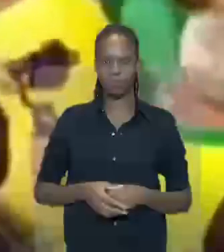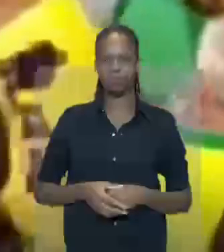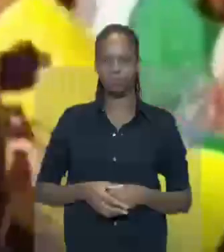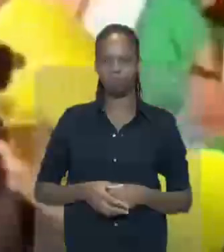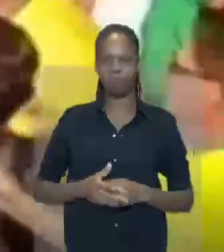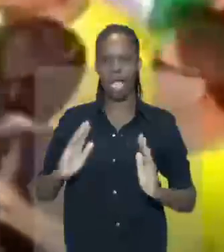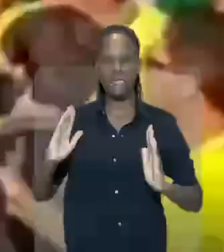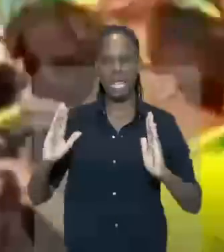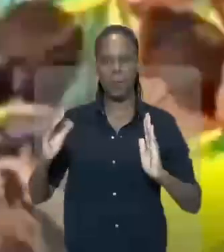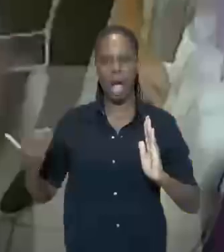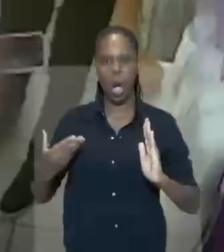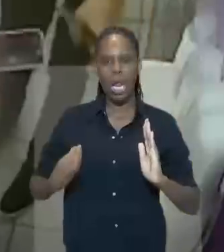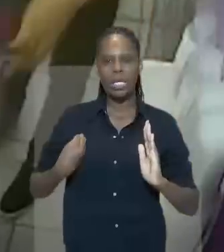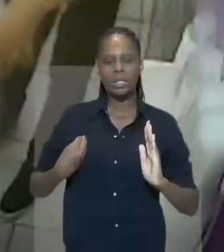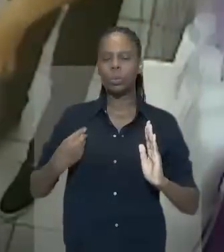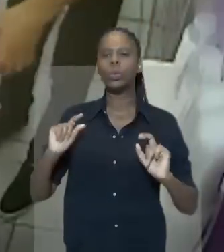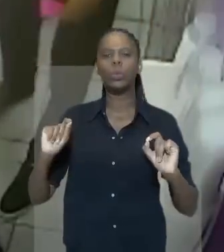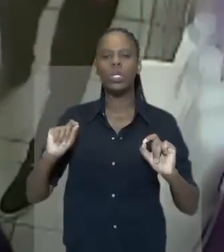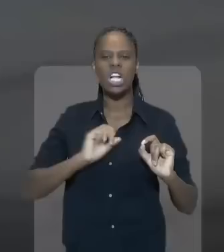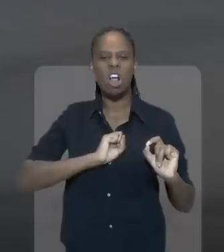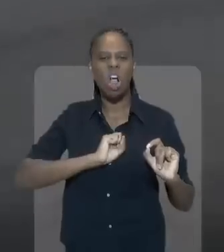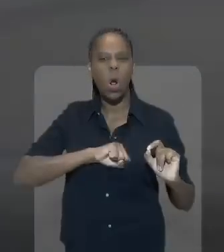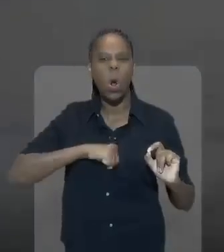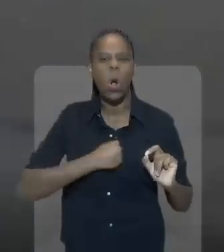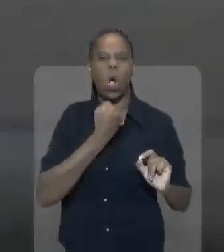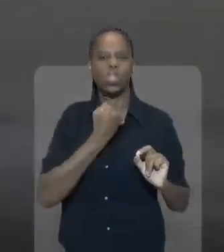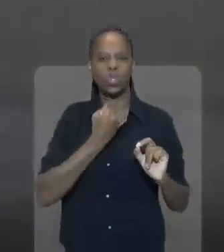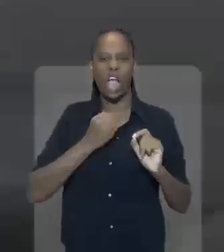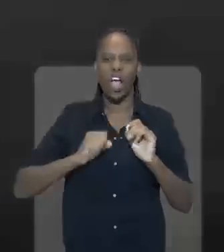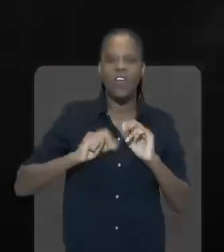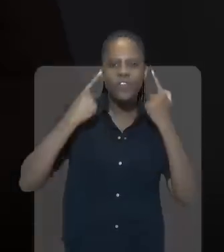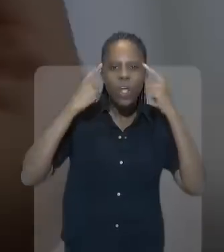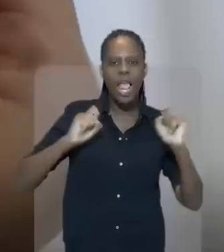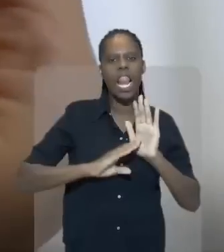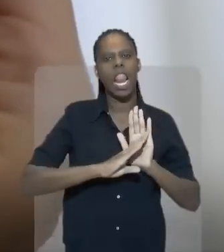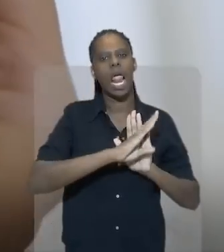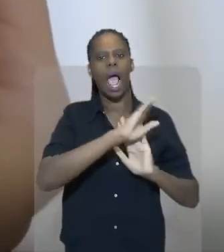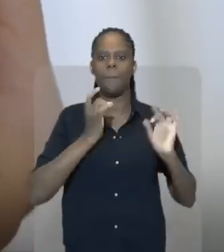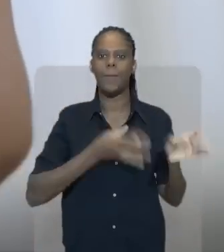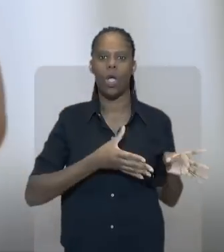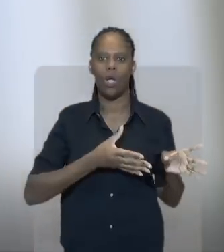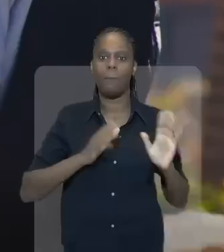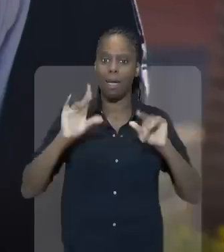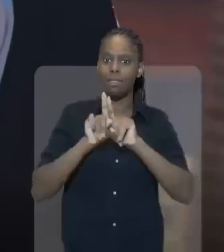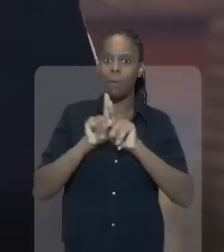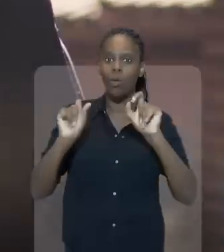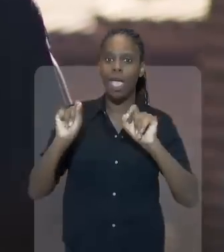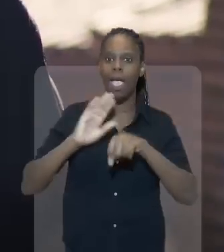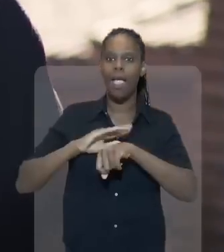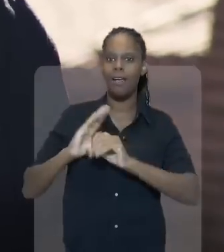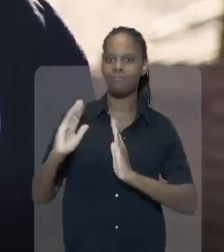Vivemos tempos de ódio, aumento da violência, abandono. Mas também, tempos de